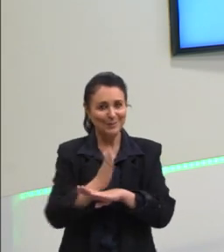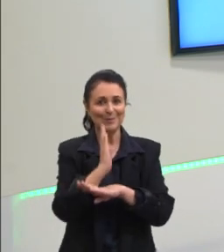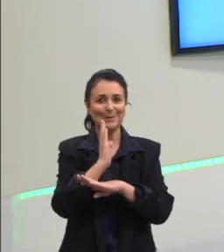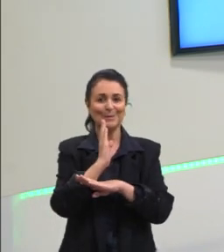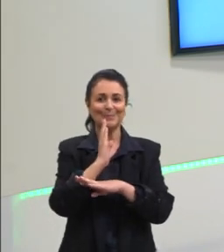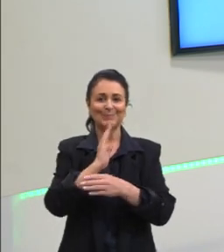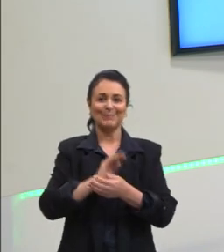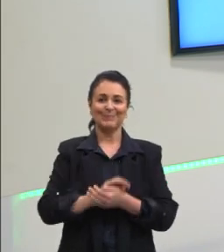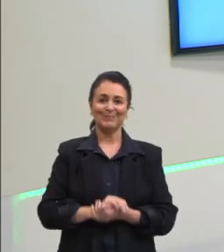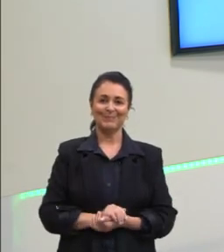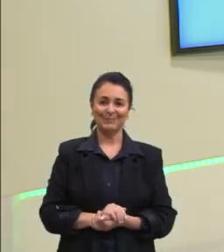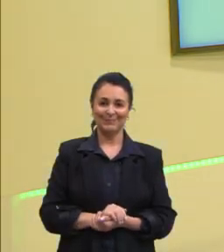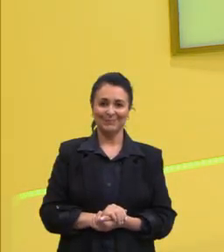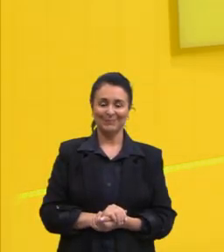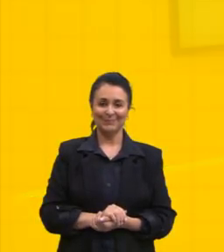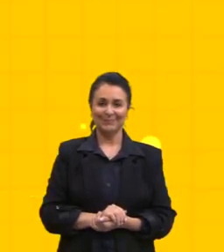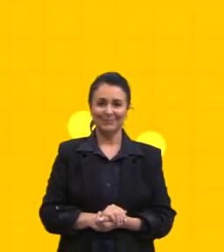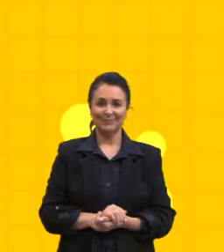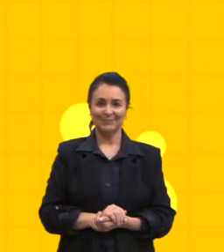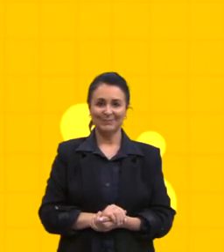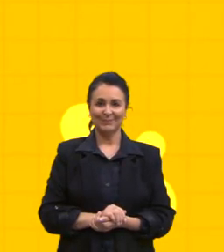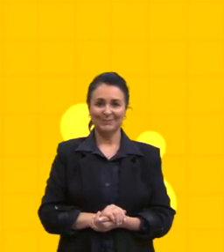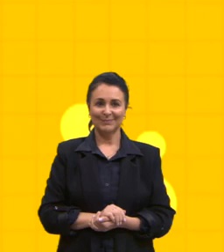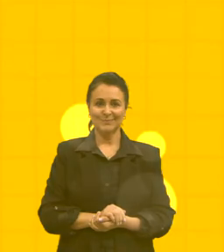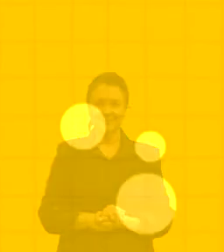feito que e aí